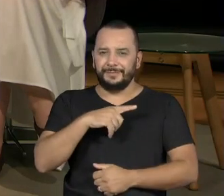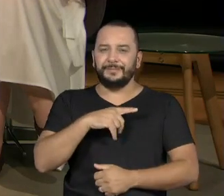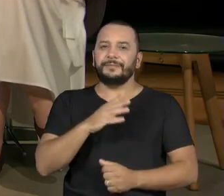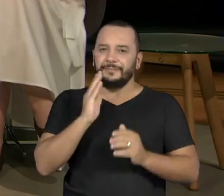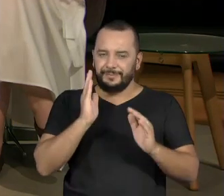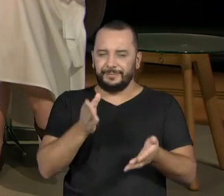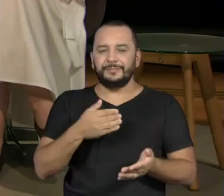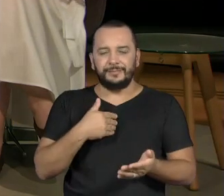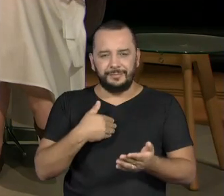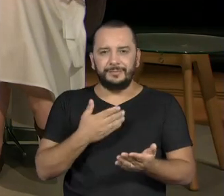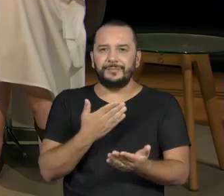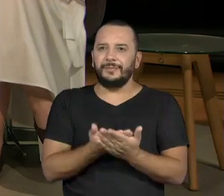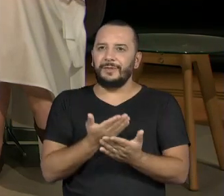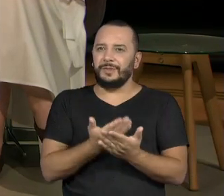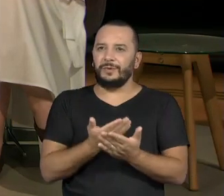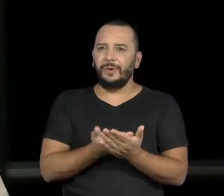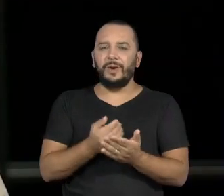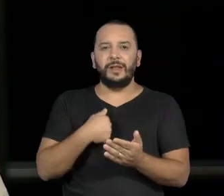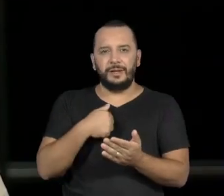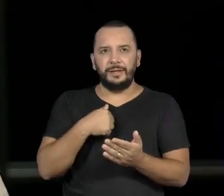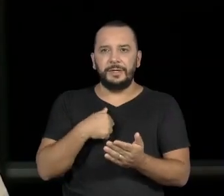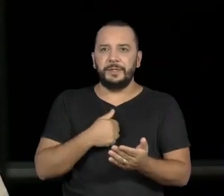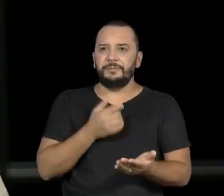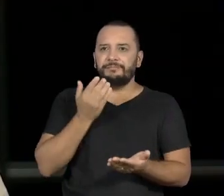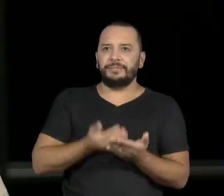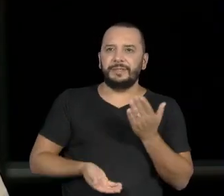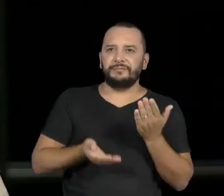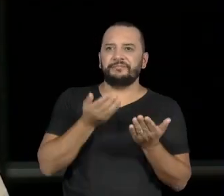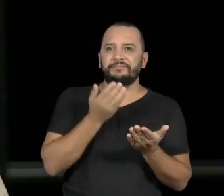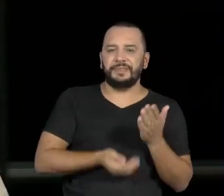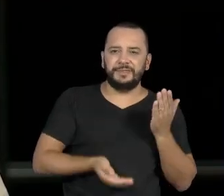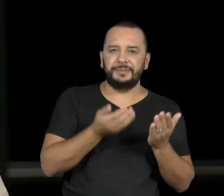absurdo isso, eu repeti em Santos, Canadá, no colégio Canadá.